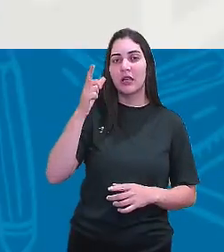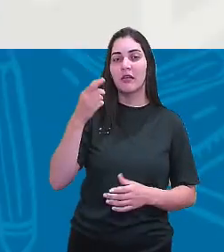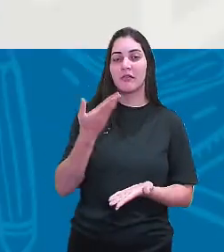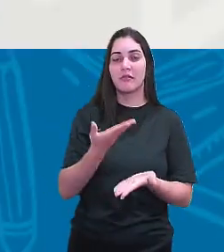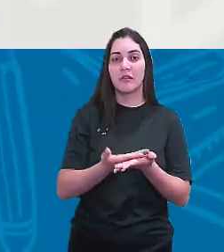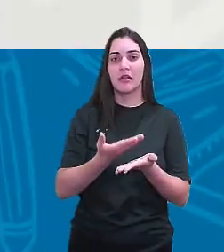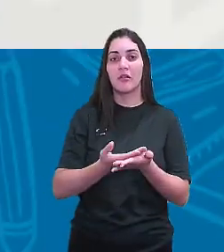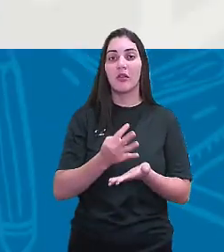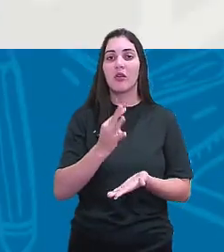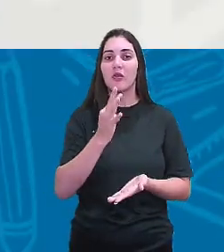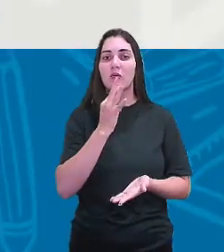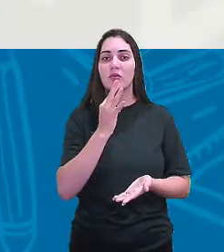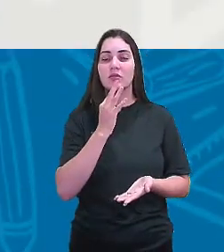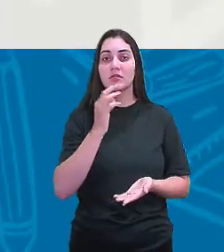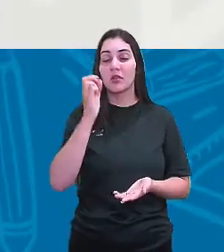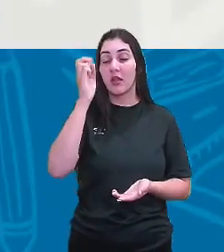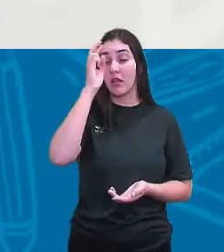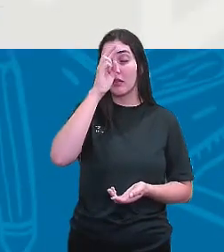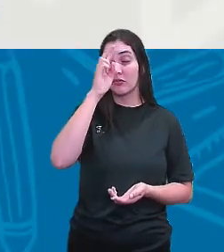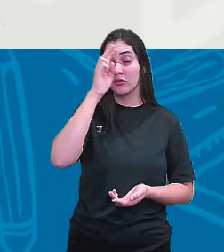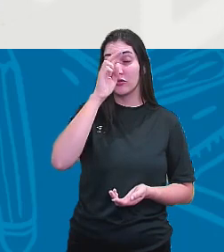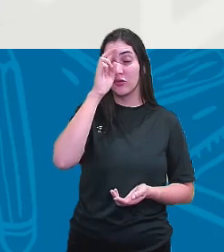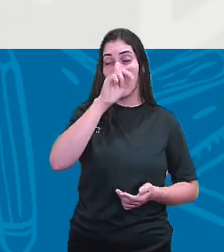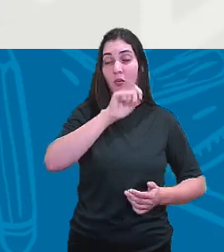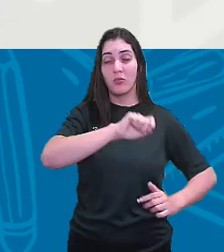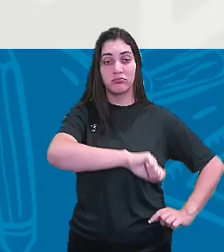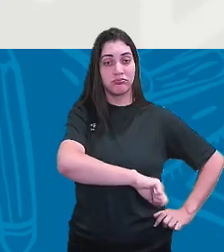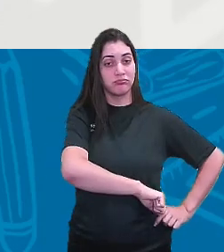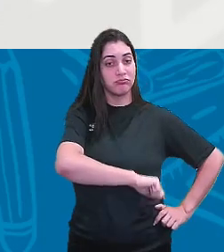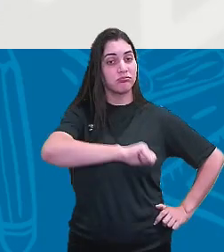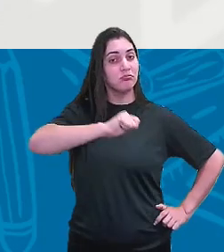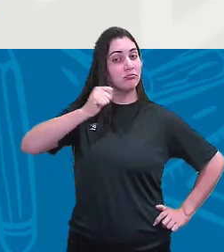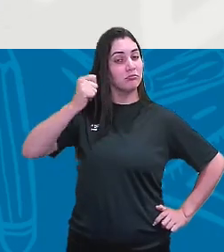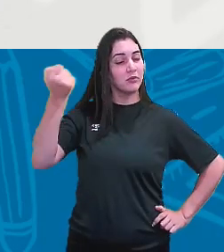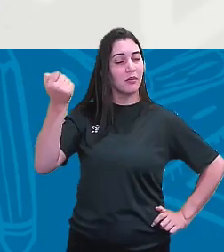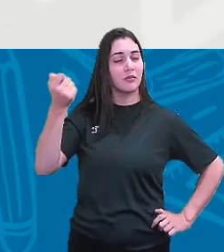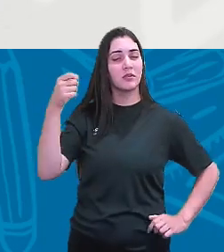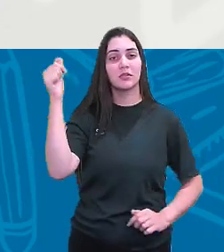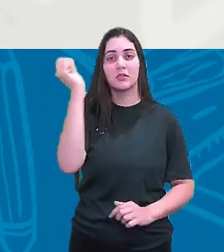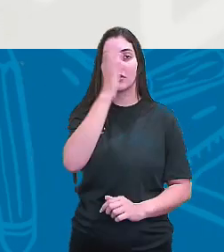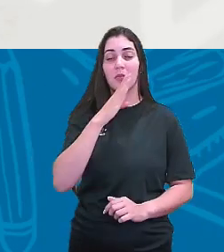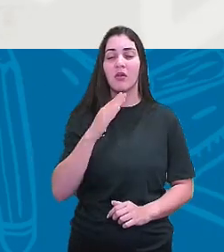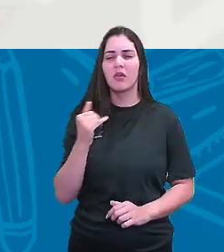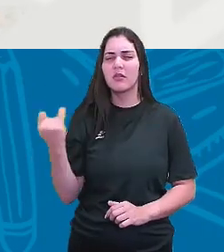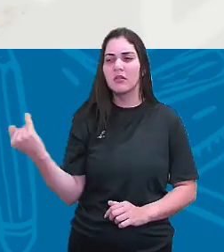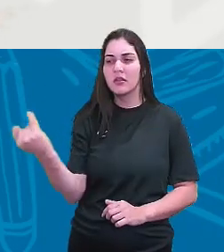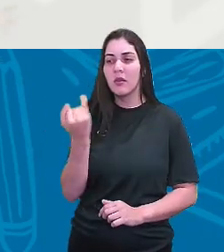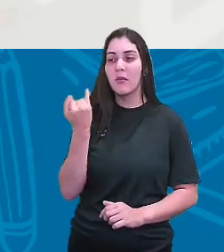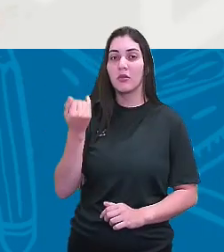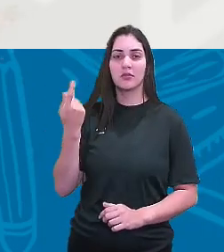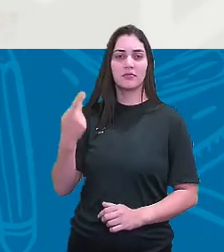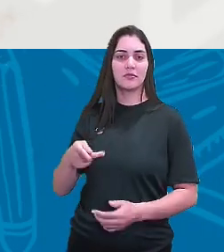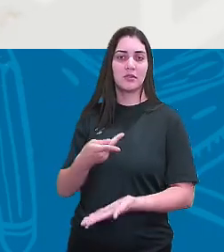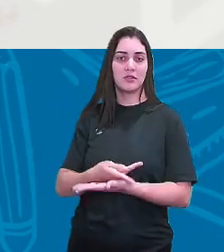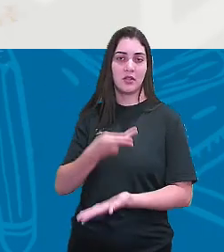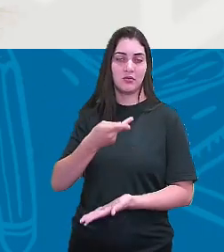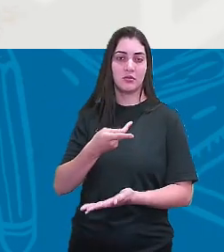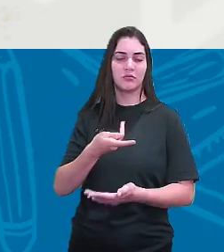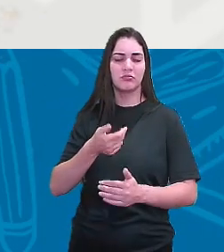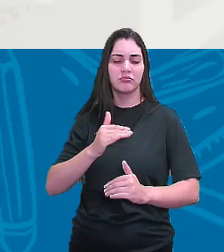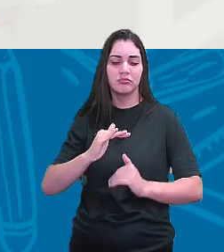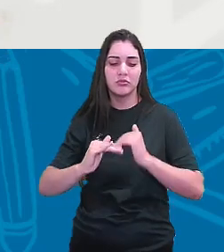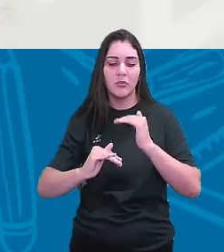conhecer a história da independência do Brasil e a importância deste acontecimento no processo de